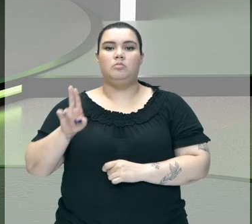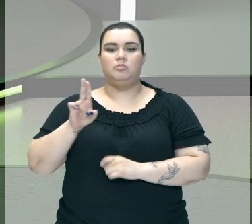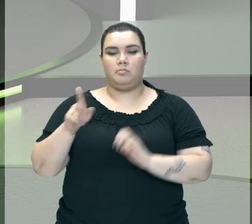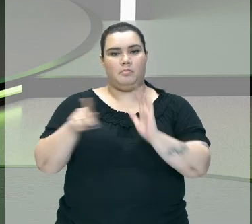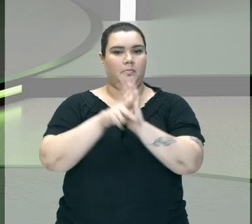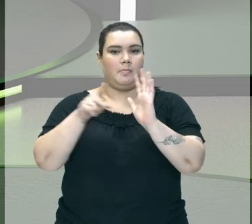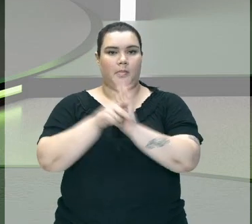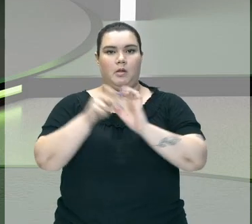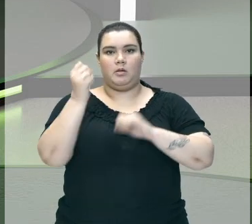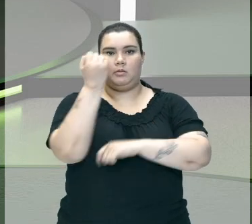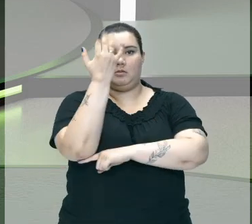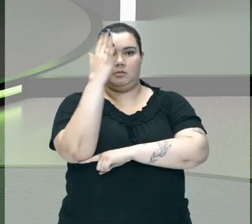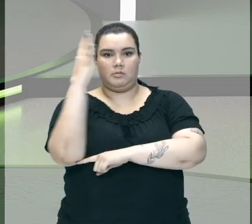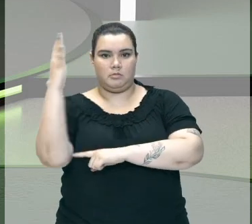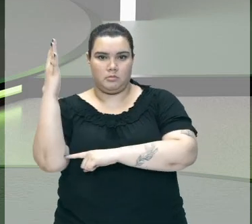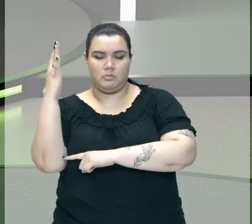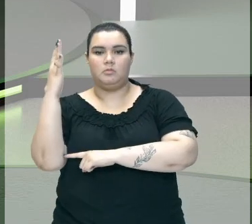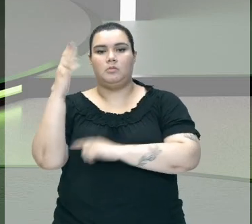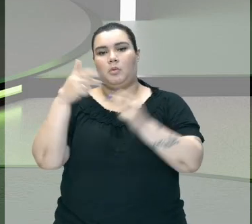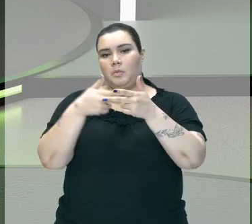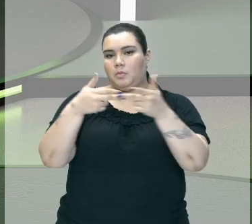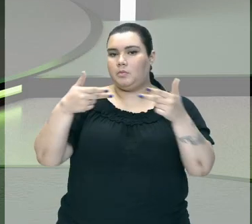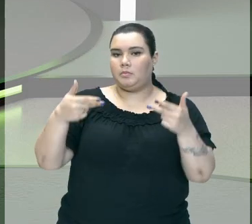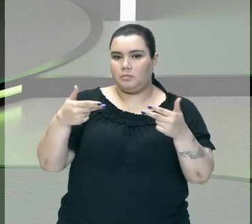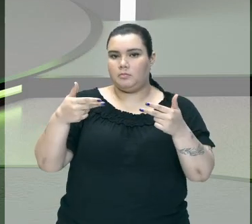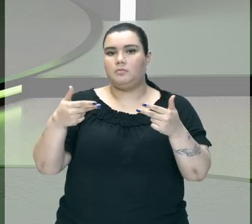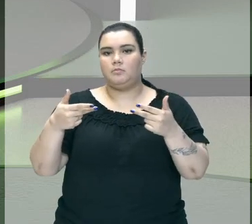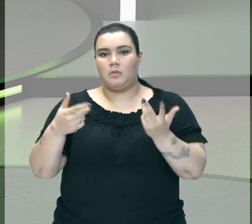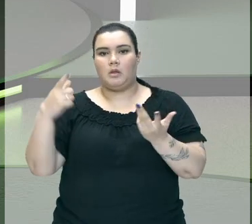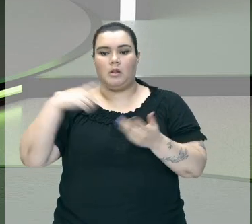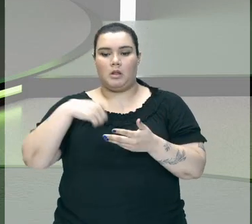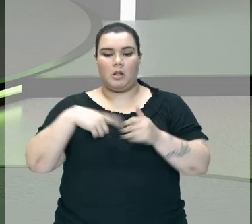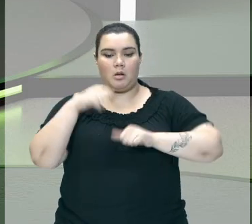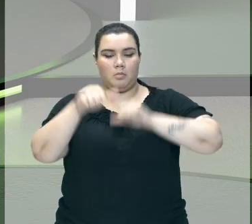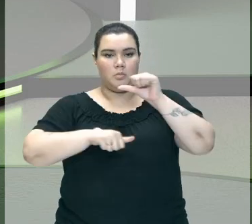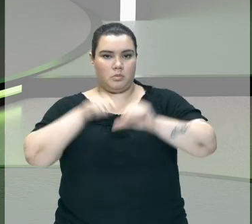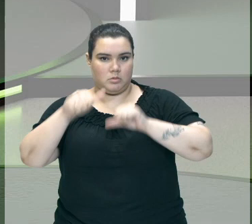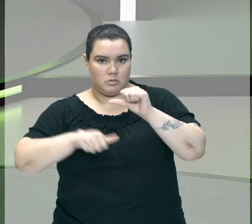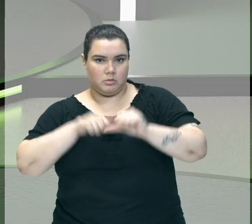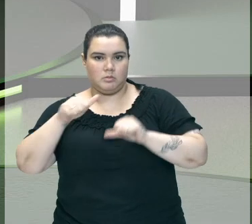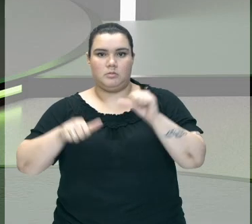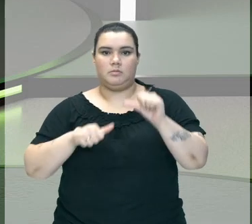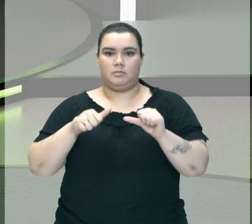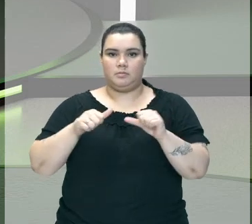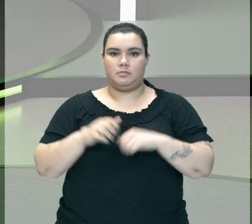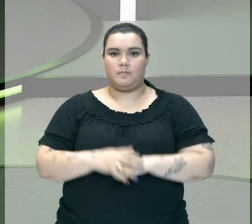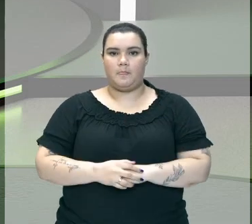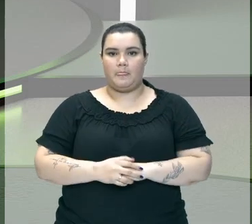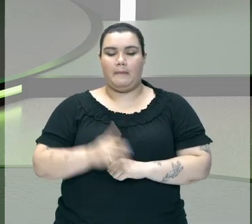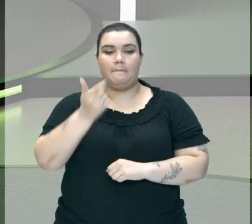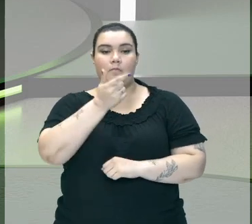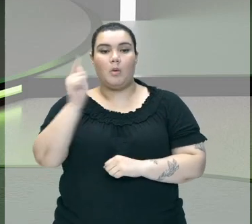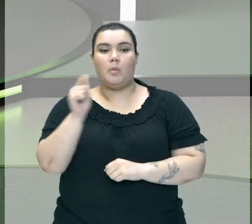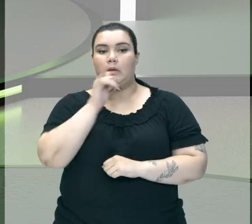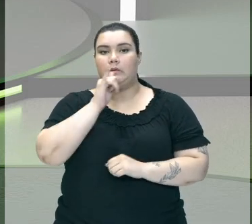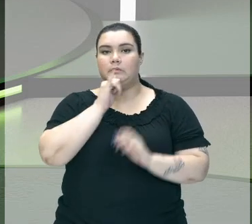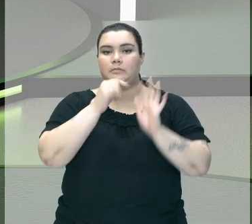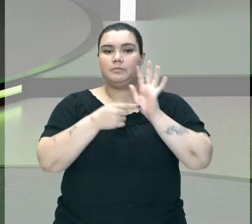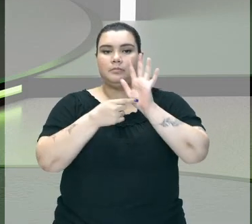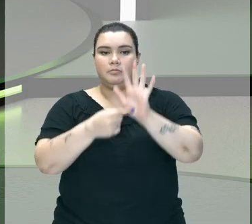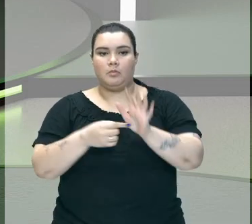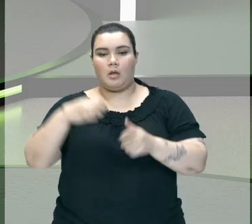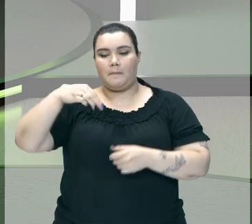Para alguma coisa Elas estão sendo Transformadas Transformadas Outro exemplo Que nós temos aí São